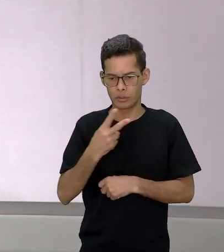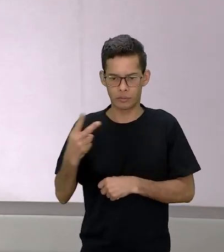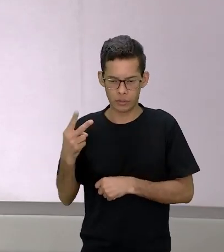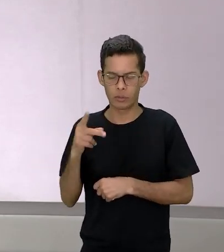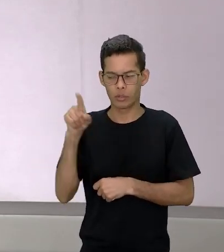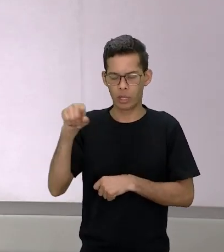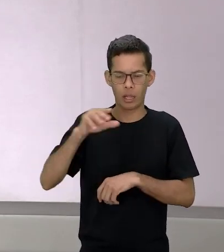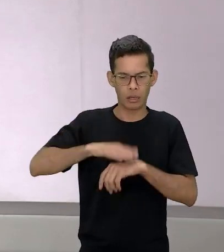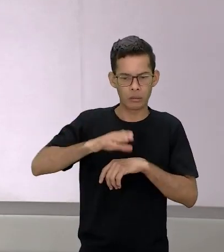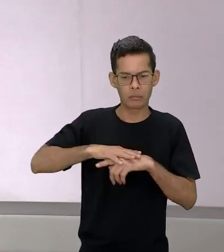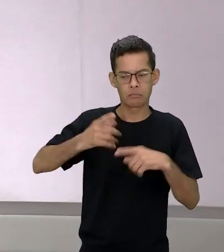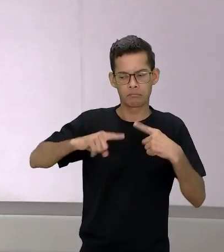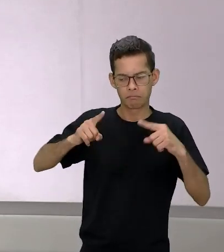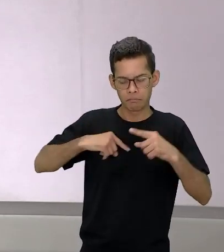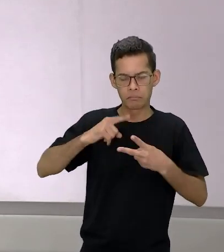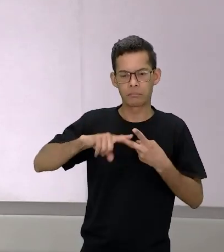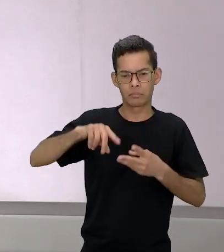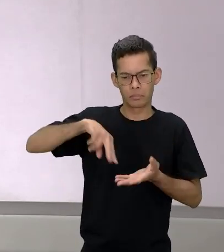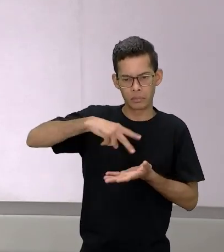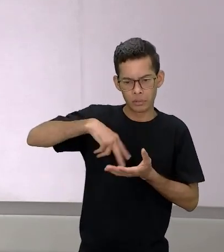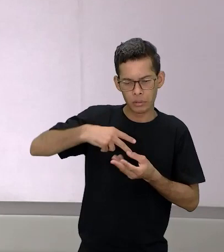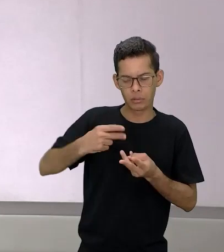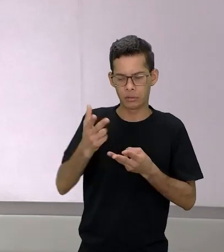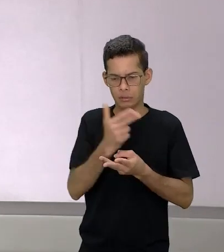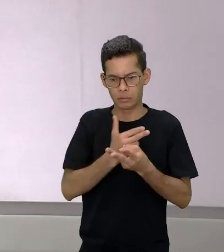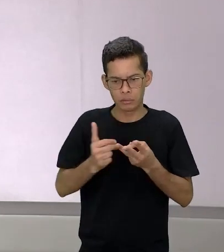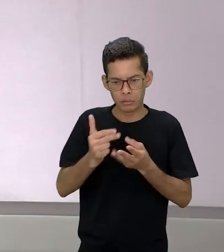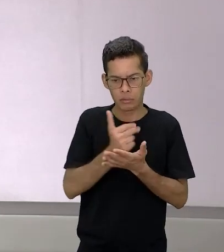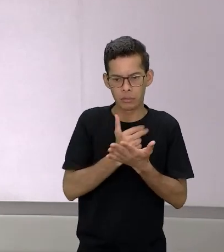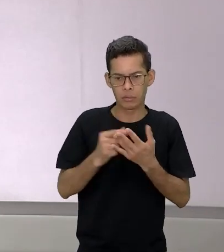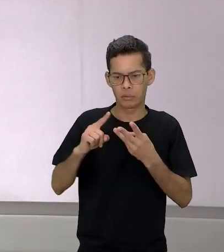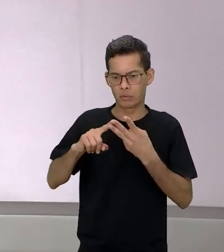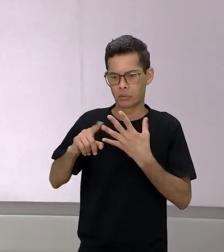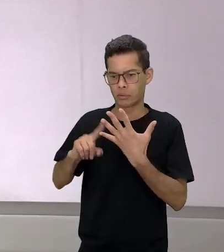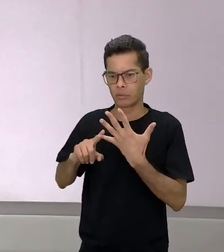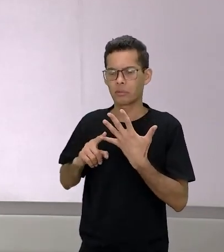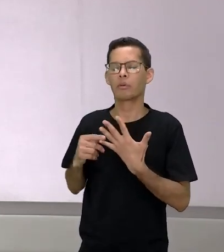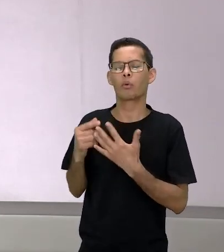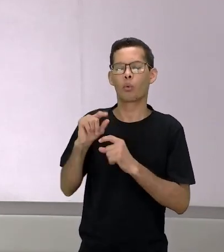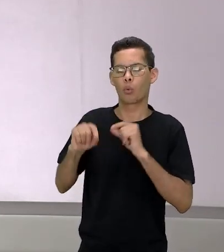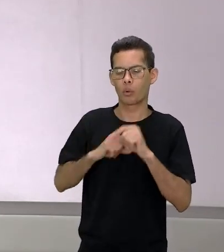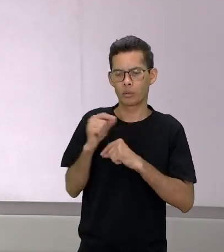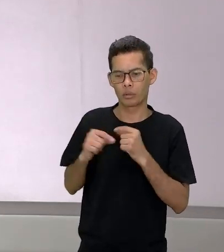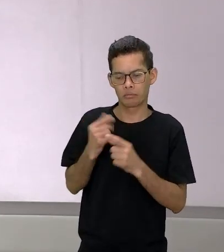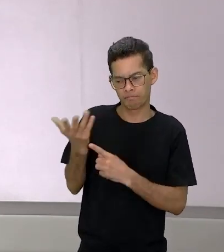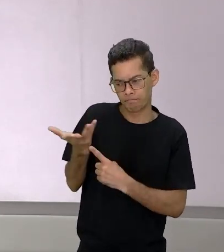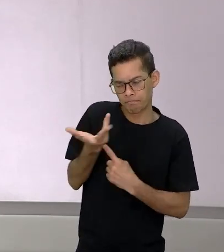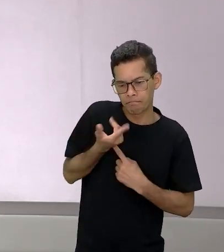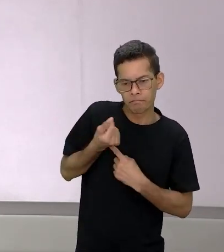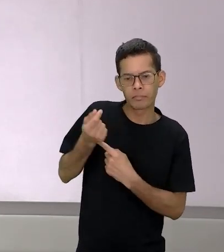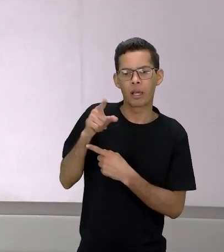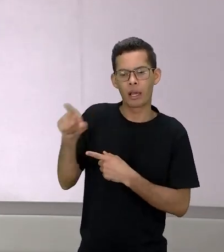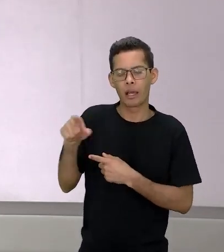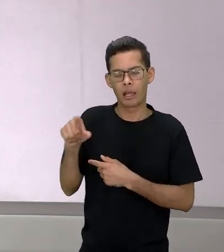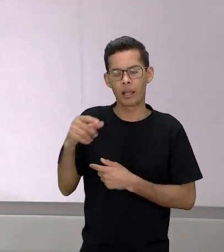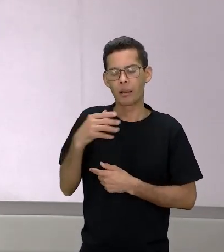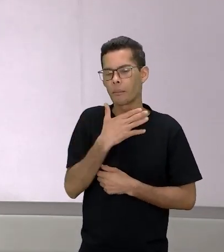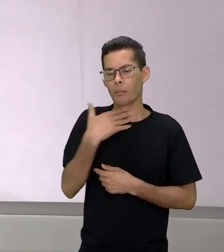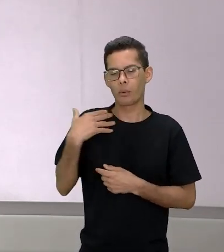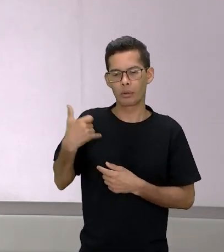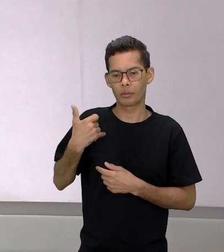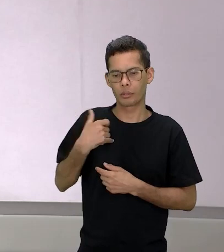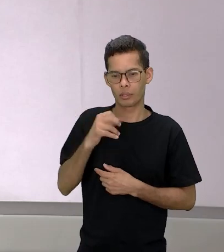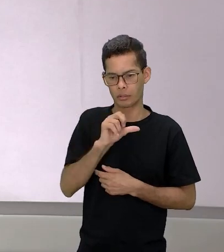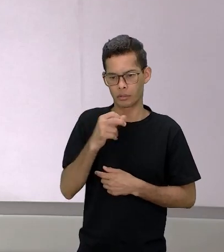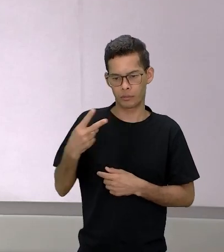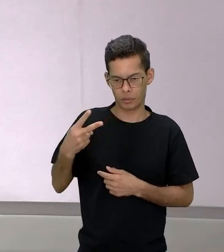compositora coreógrafa e desenhista expoente da arte afro-peruana e ela faleceu aos 92 anos de